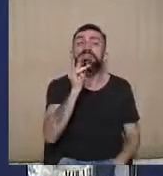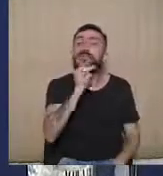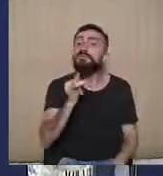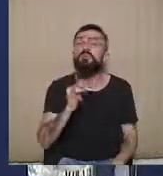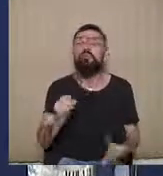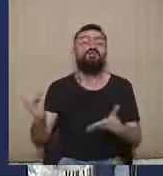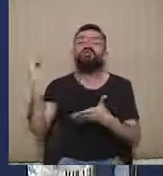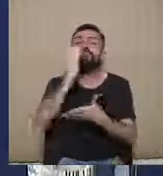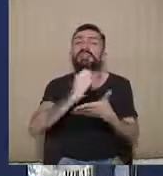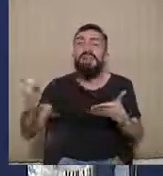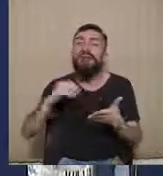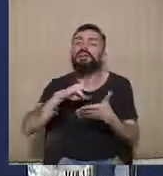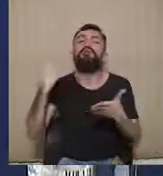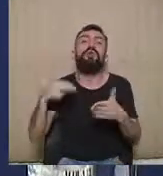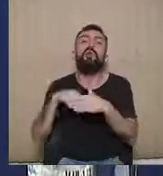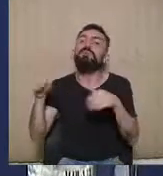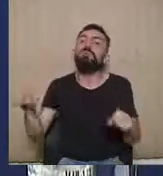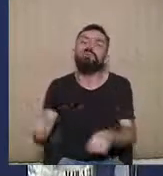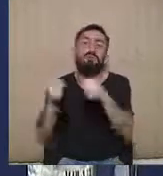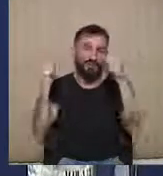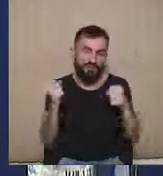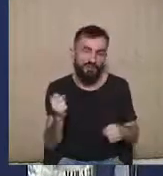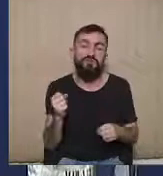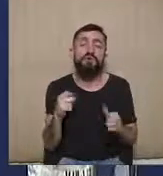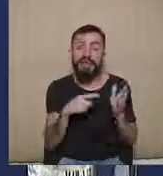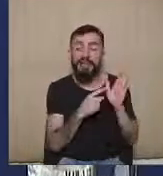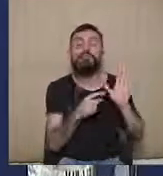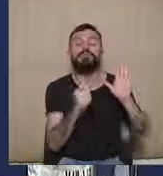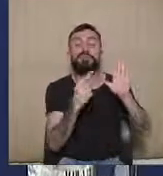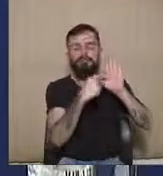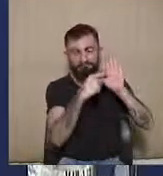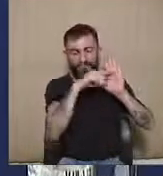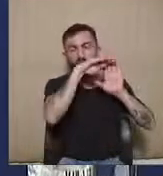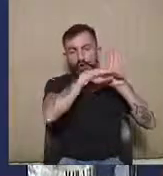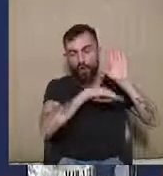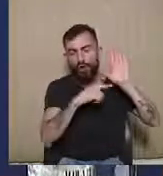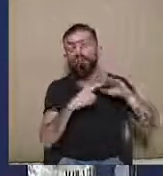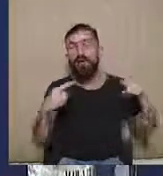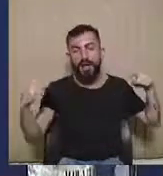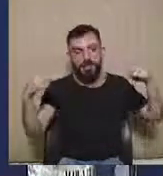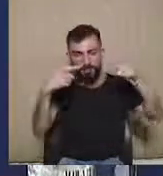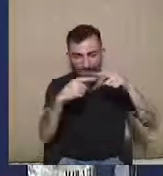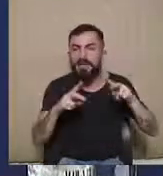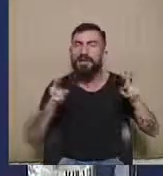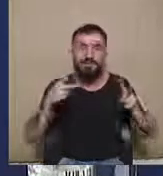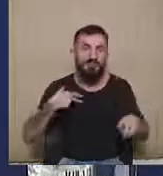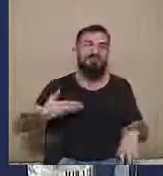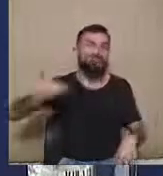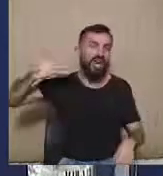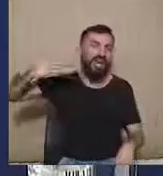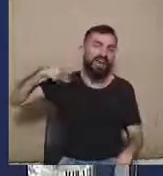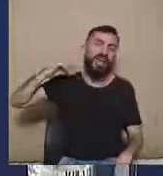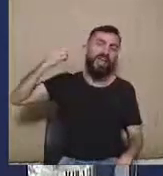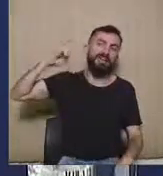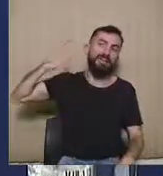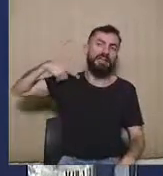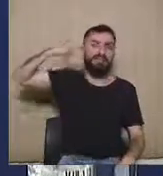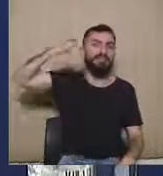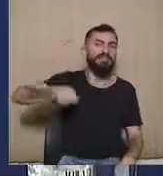e inexistente prejuízo. Essa norma acaba sendo aplicada em diversos precedentes. Eu posso citar aqui